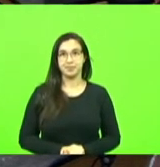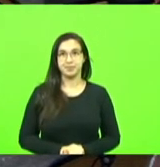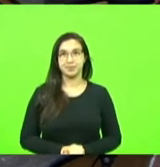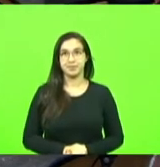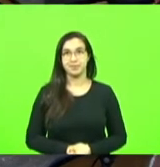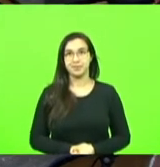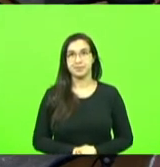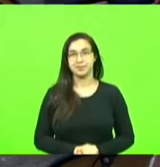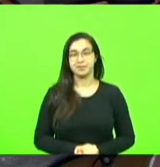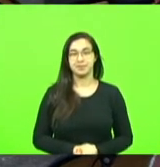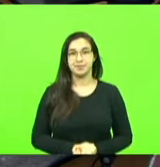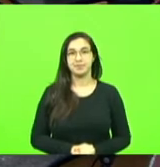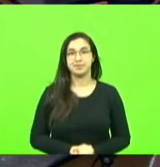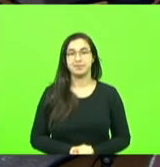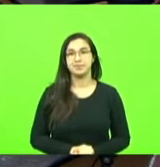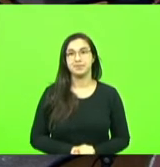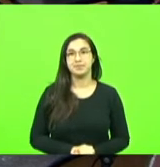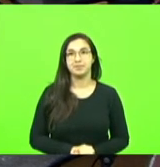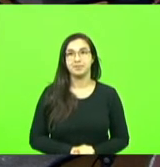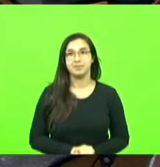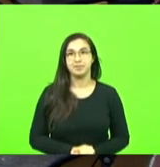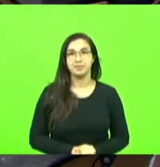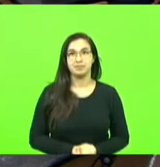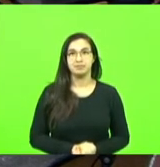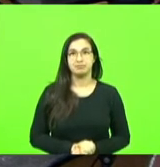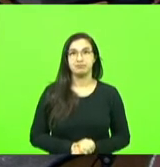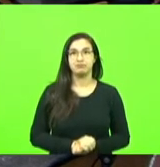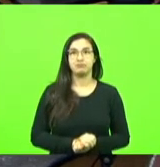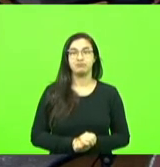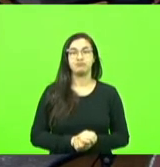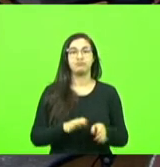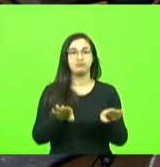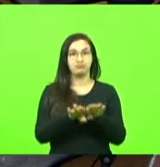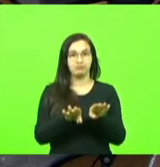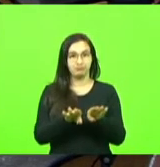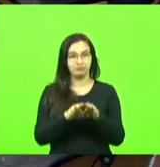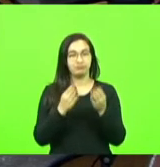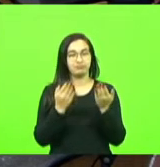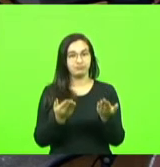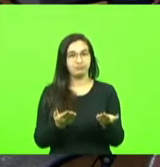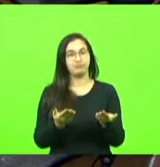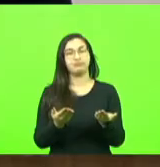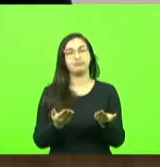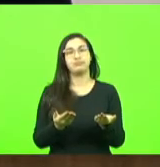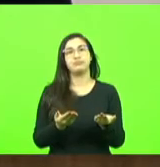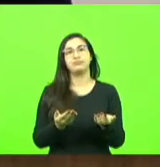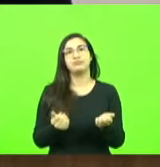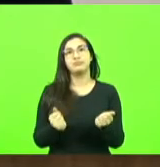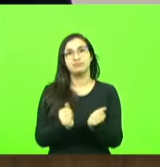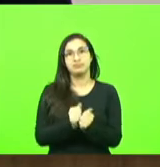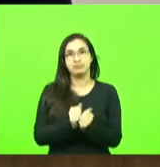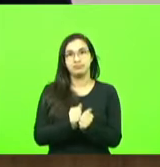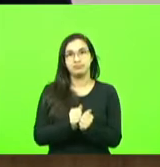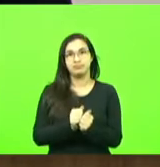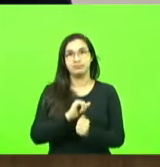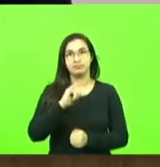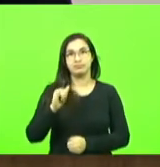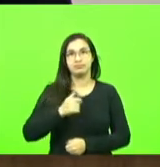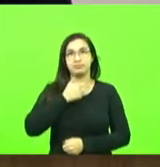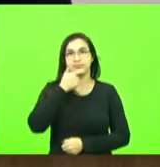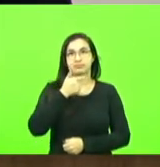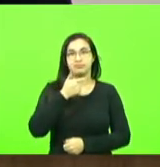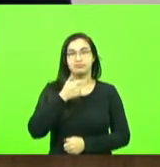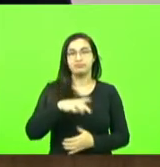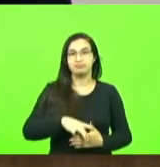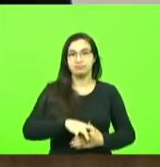Maurício Kudilac me irmanar e os senhores estão muito bem acompanhando nosso deputado de R uma grande liderança que nós